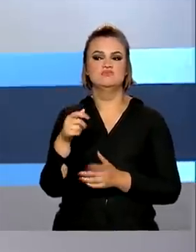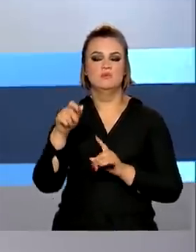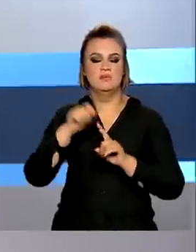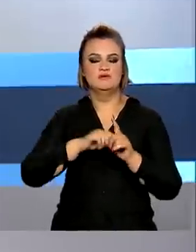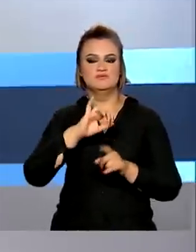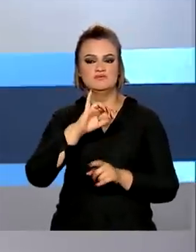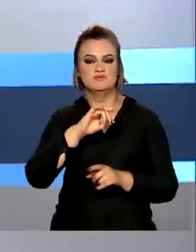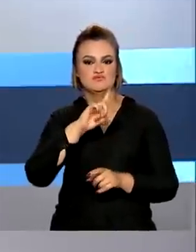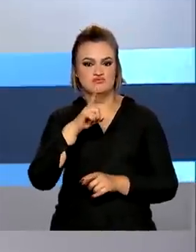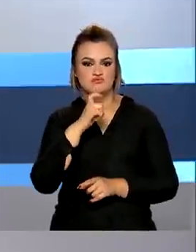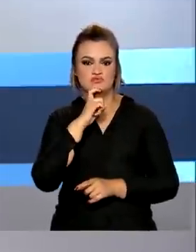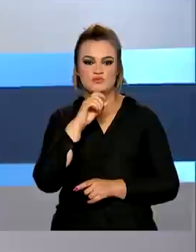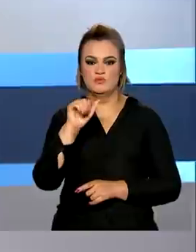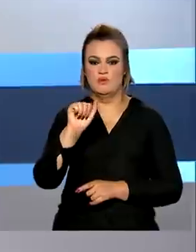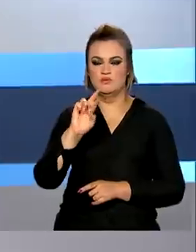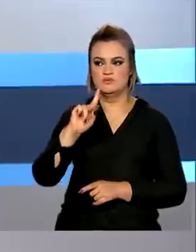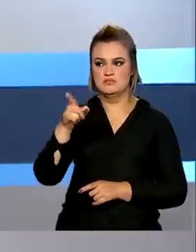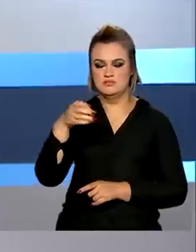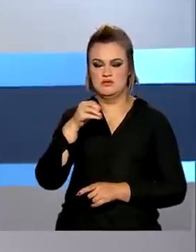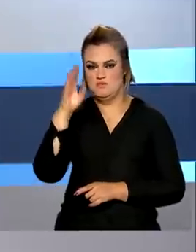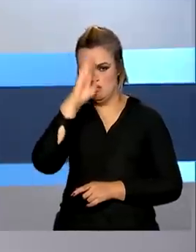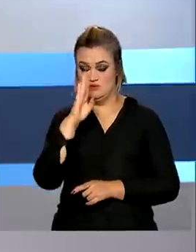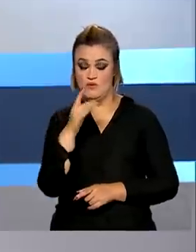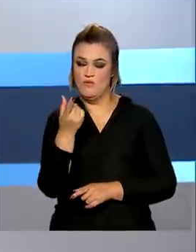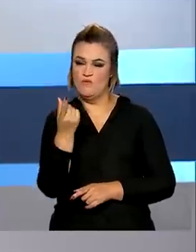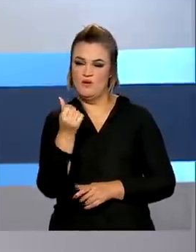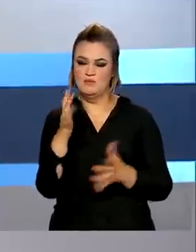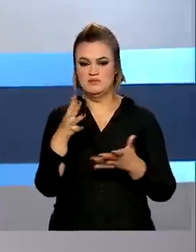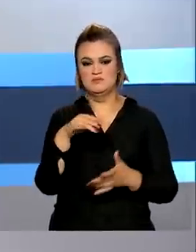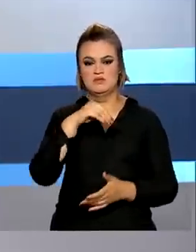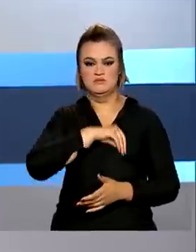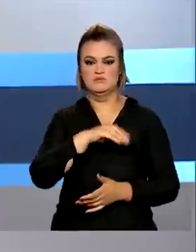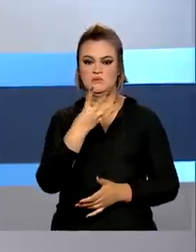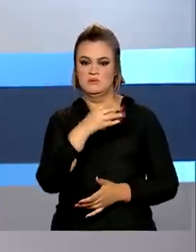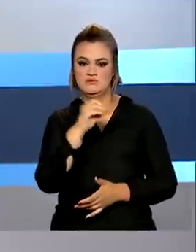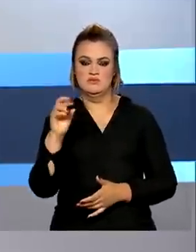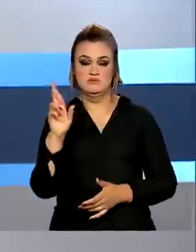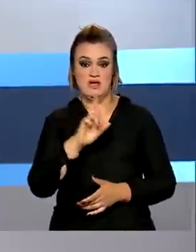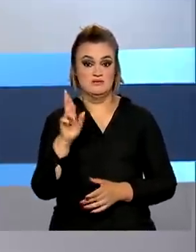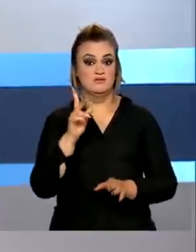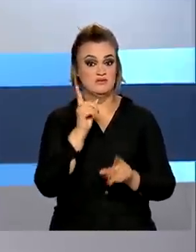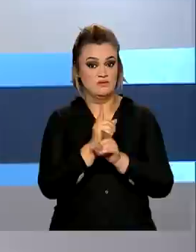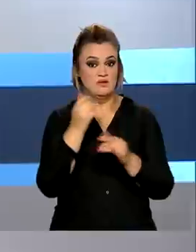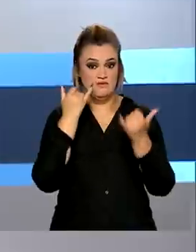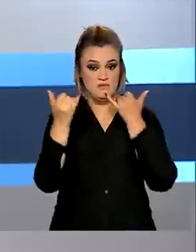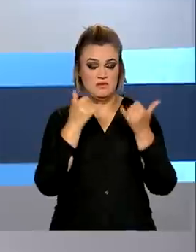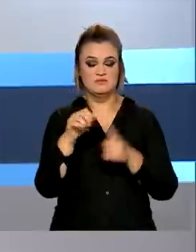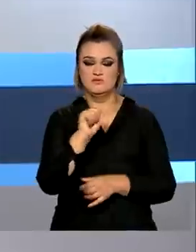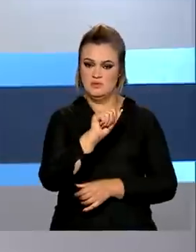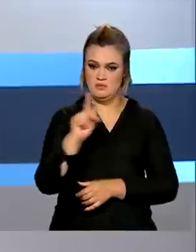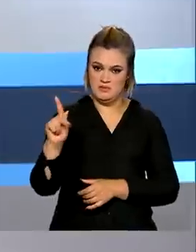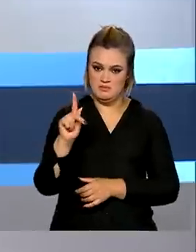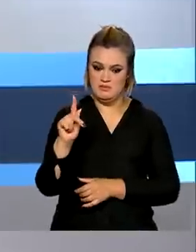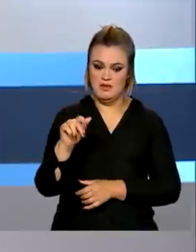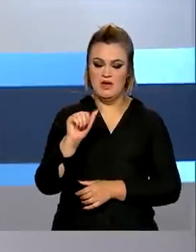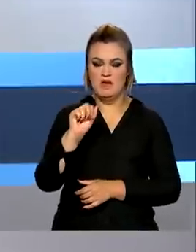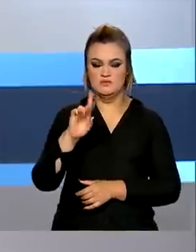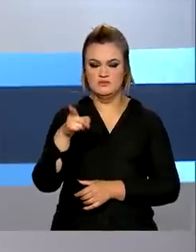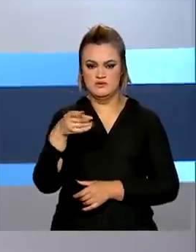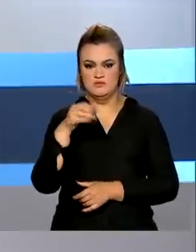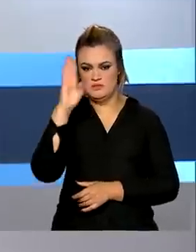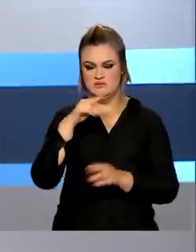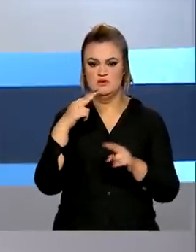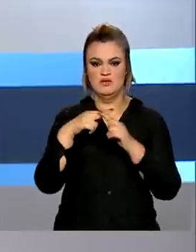O valor mínimo do benefício é de R 400. Outras informações podem ser consultadas nos aplicativos Auxílio Brasil